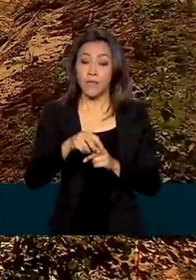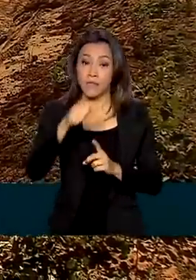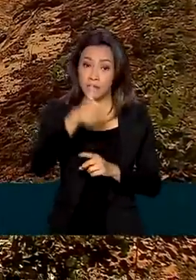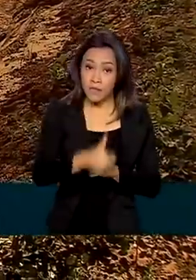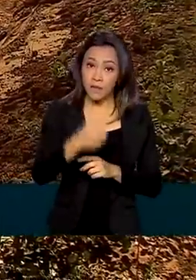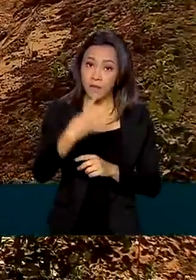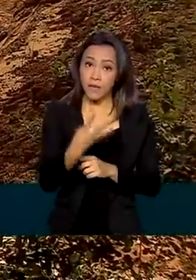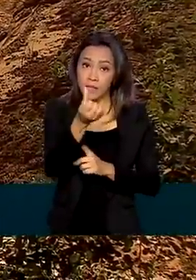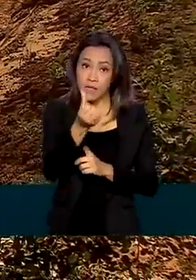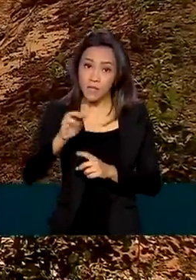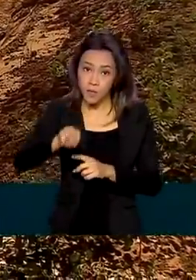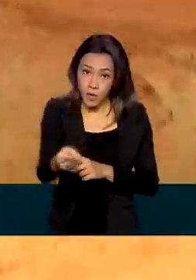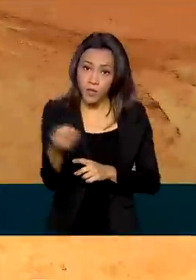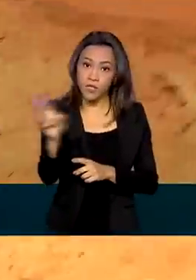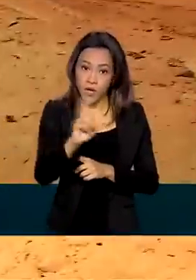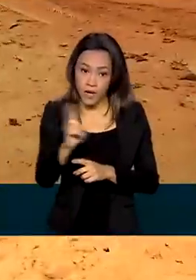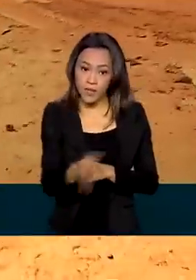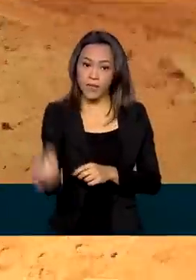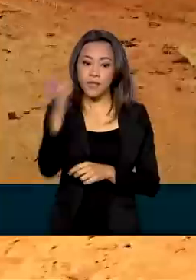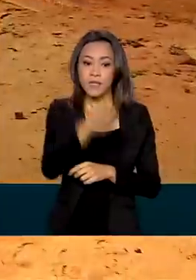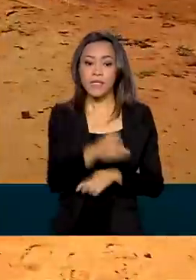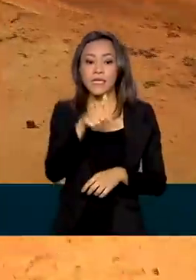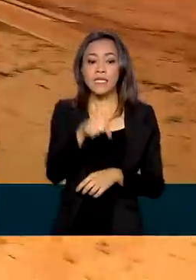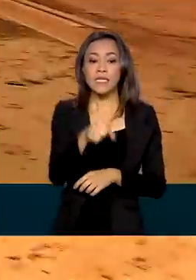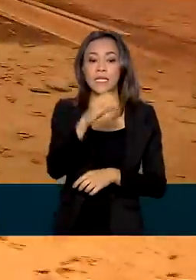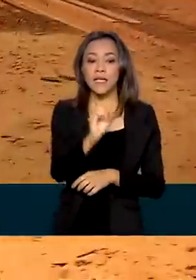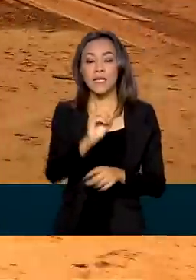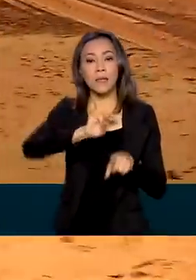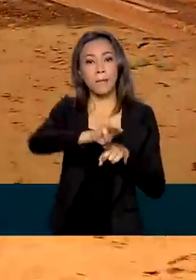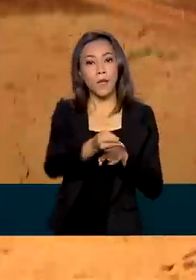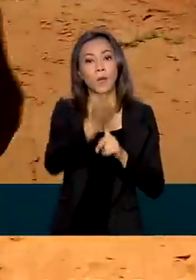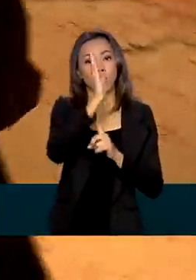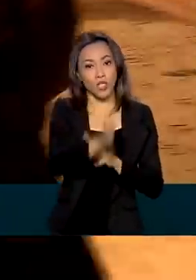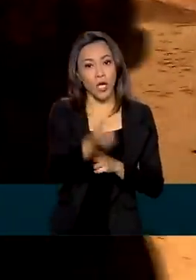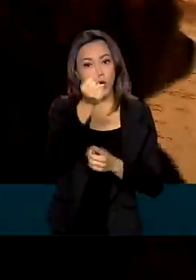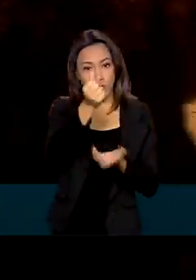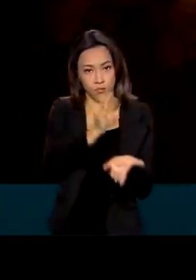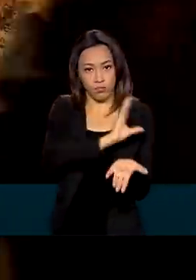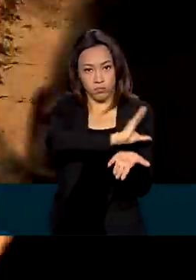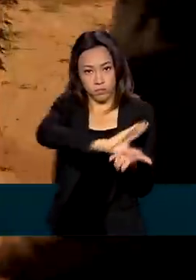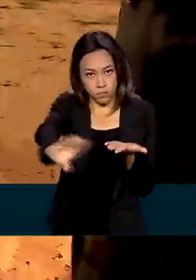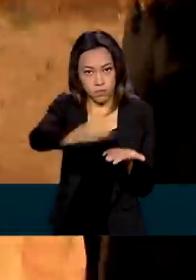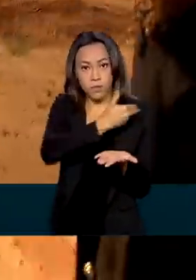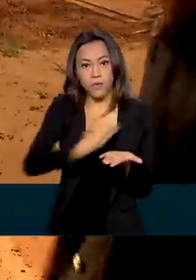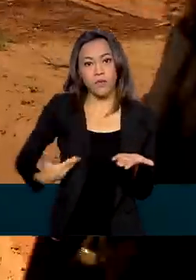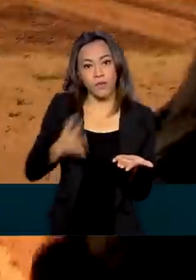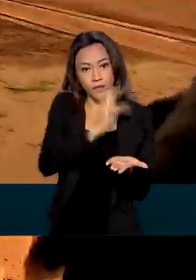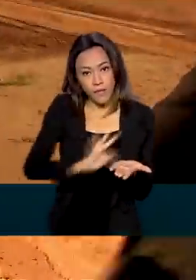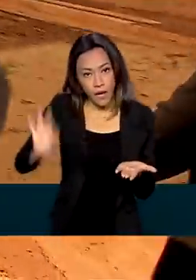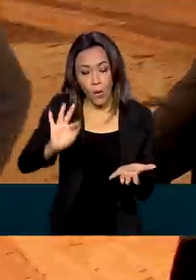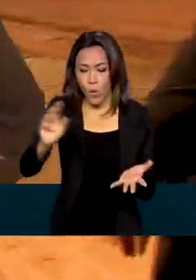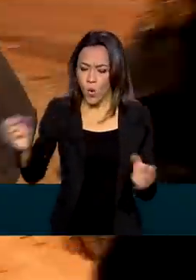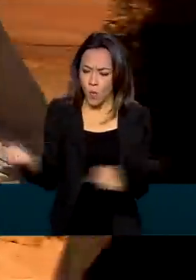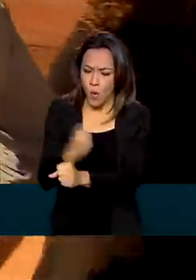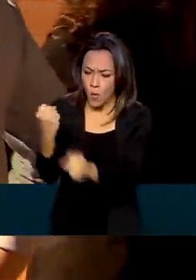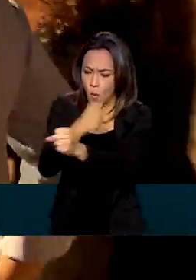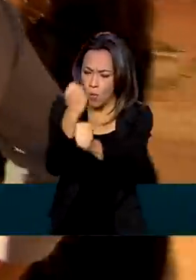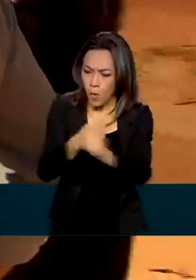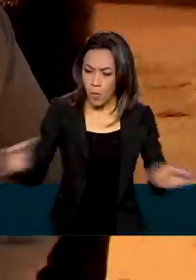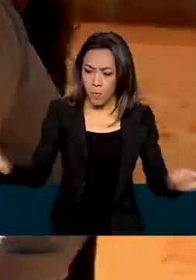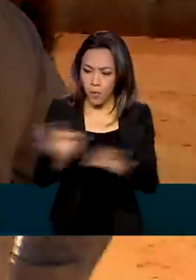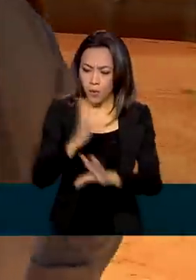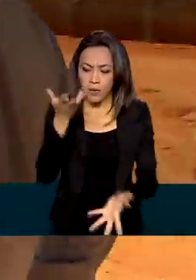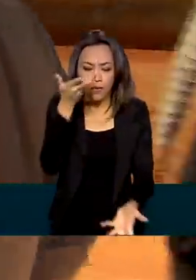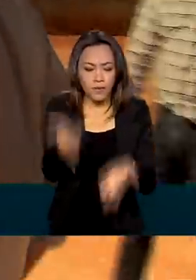previstos para a construção, 70 milhões já foram investidos pelo governo federal. Quando finalizada, a estação será